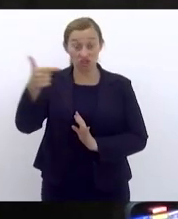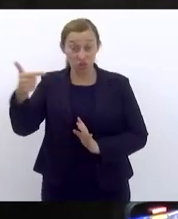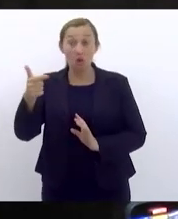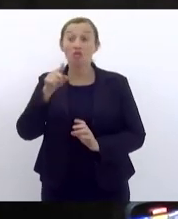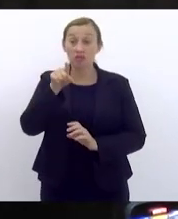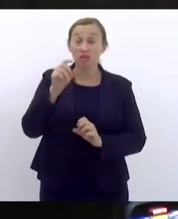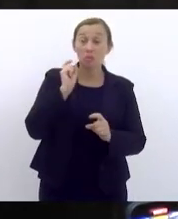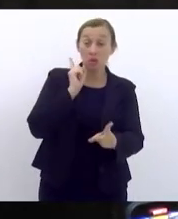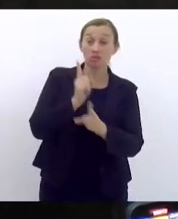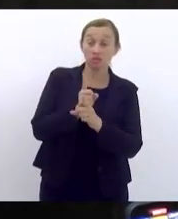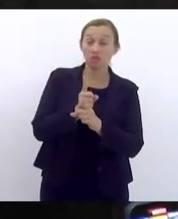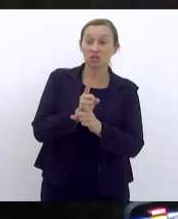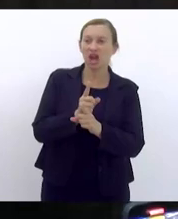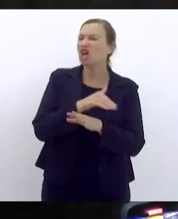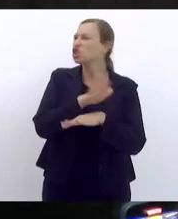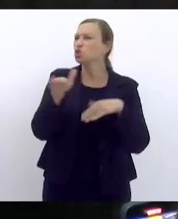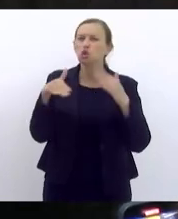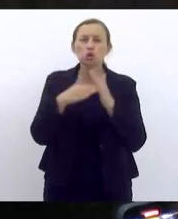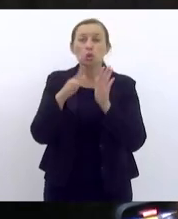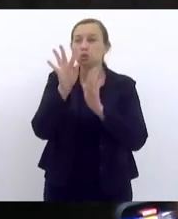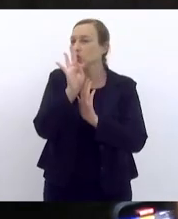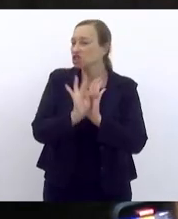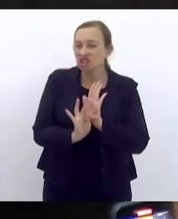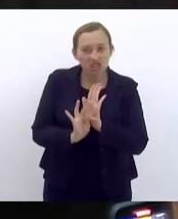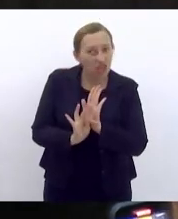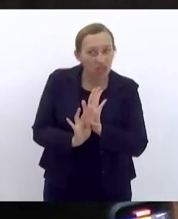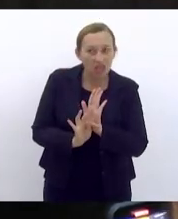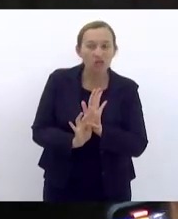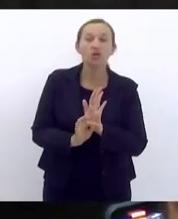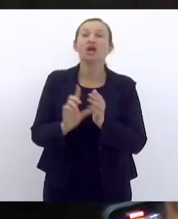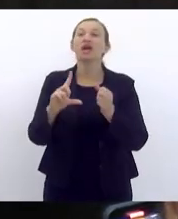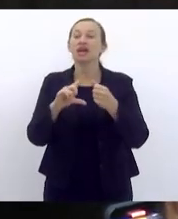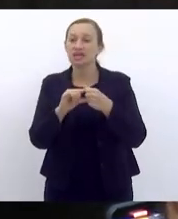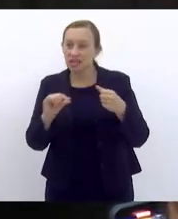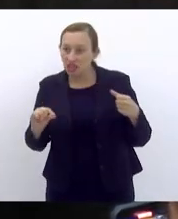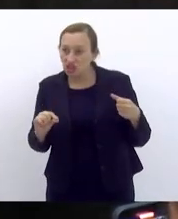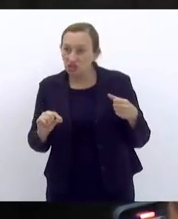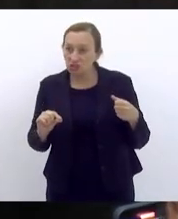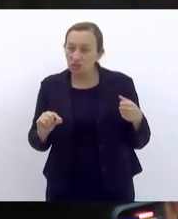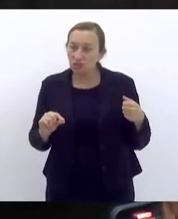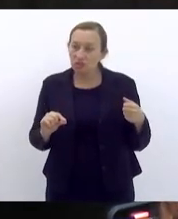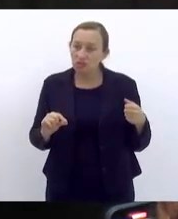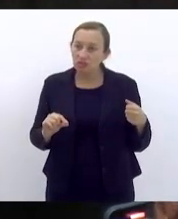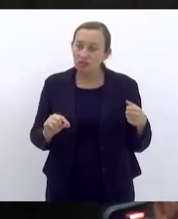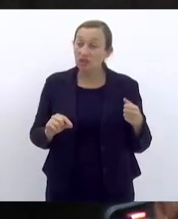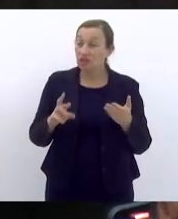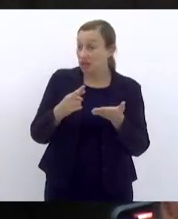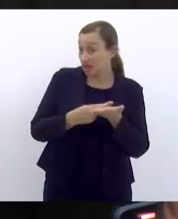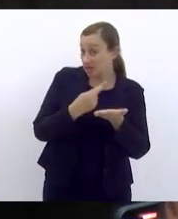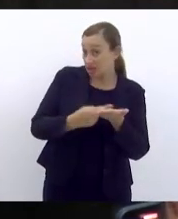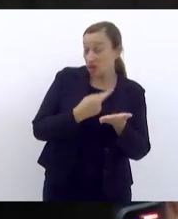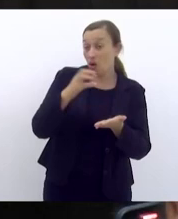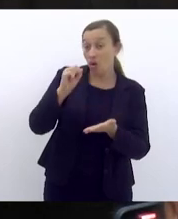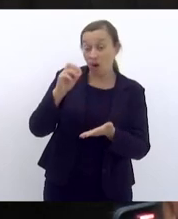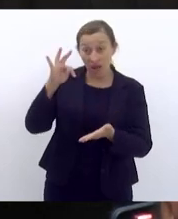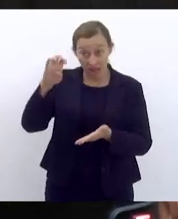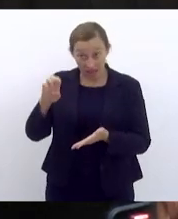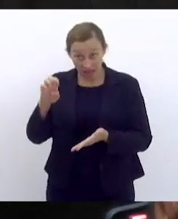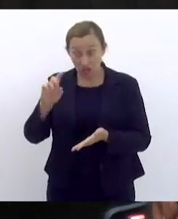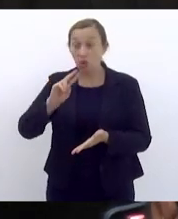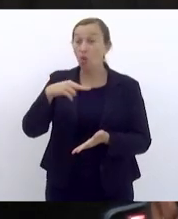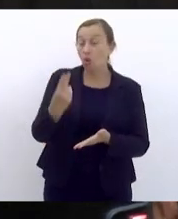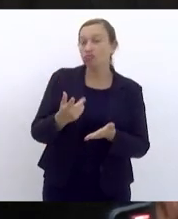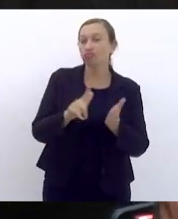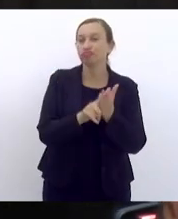pode encontrar todo esse texto todo esse artigo na revista Oeste ou no